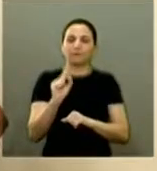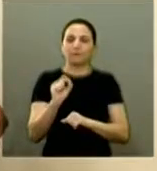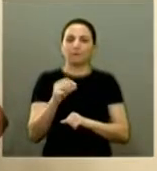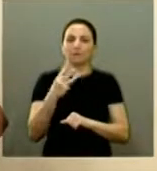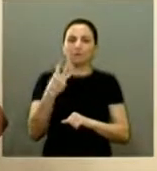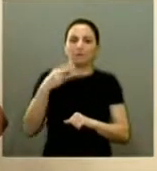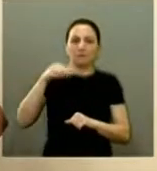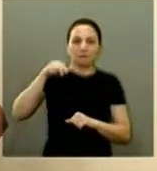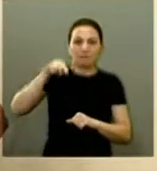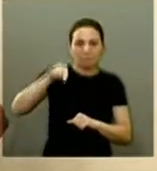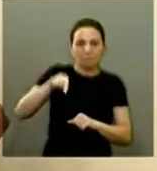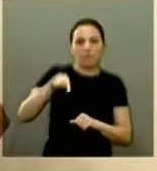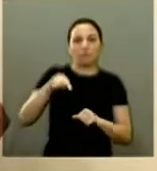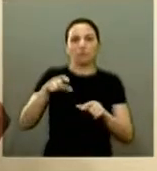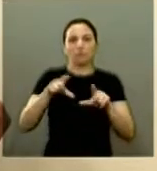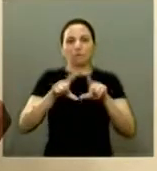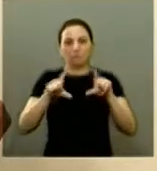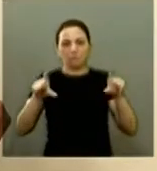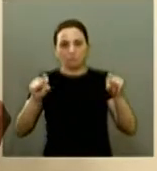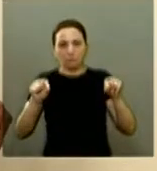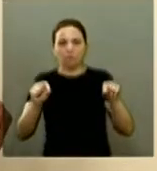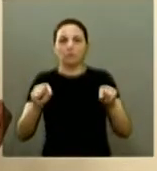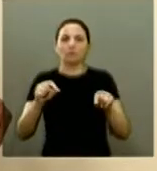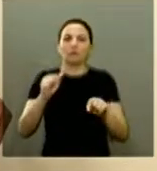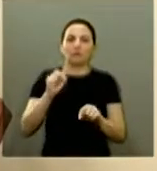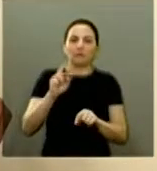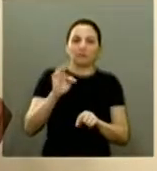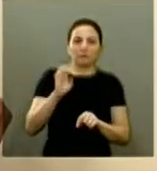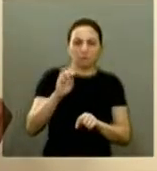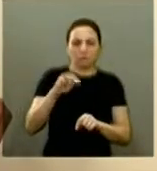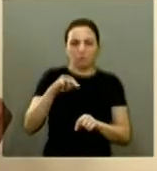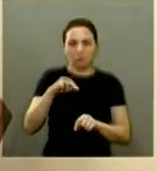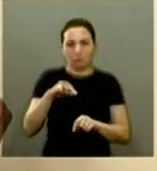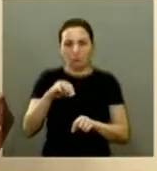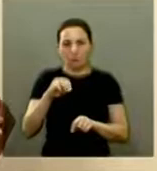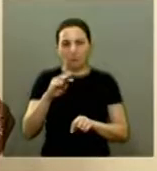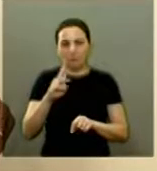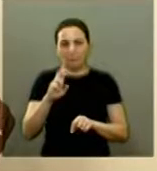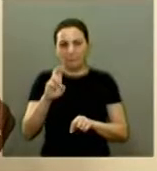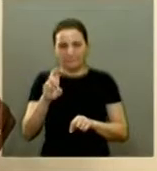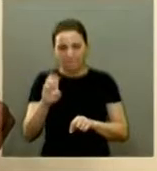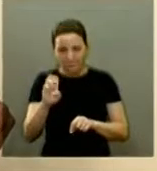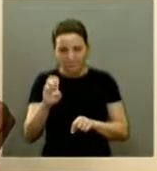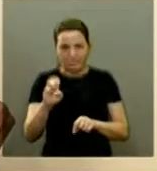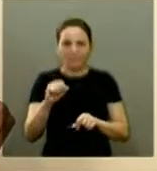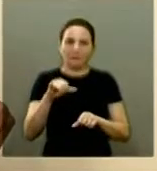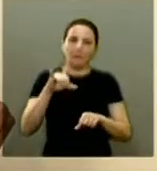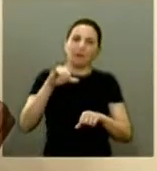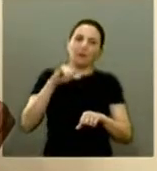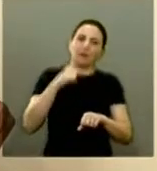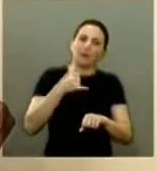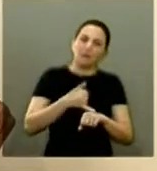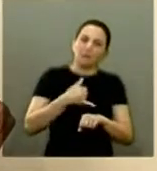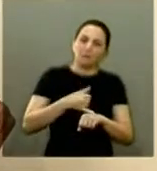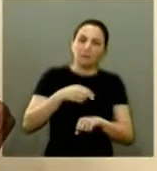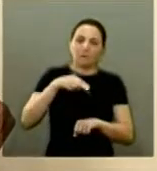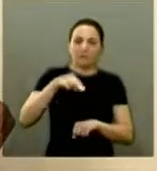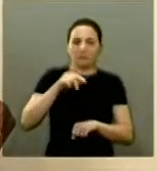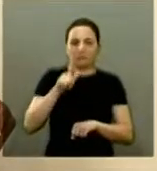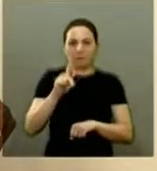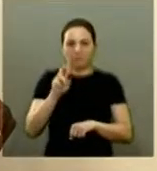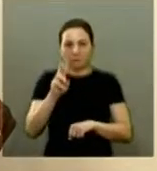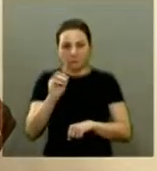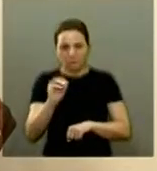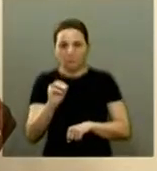3 mil tijolos arte nobre eventos alumínios negro na pessoa do seu francisco Humberto Negro